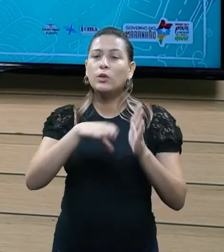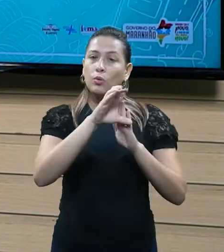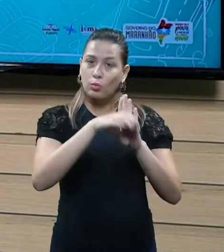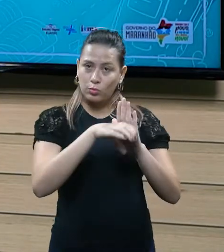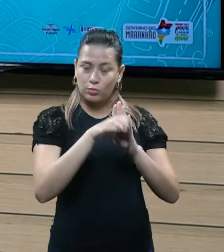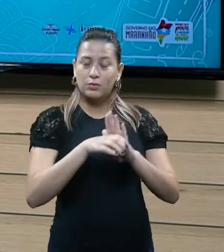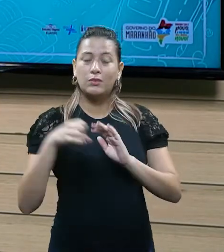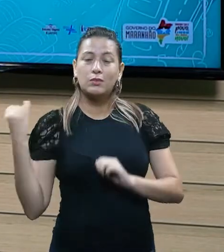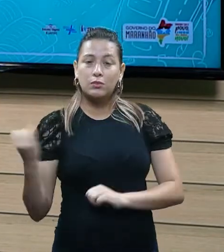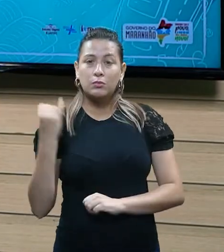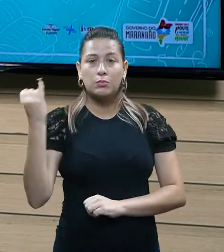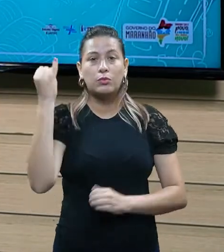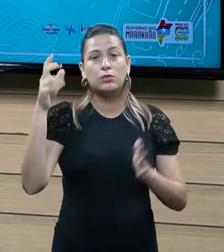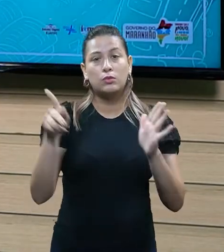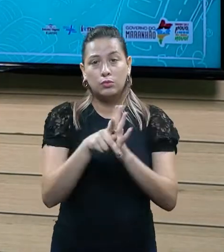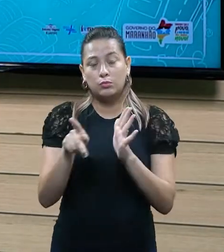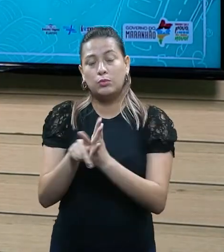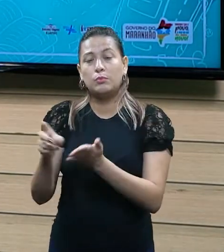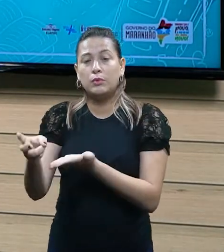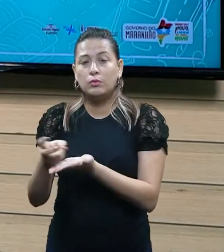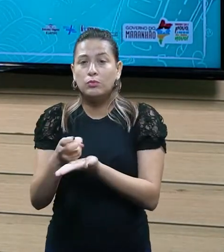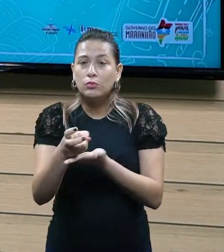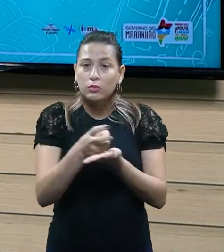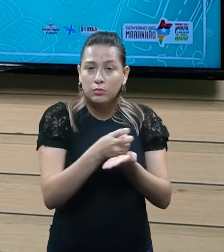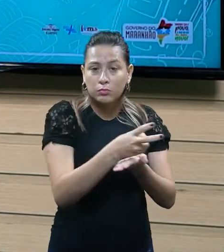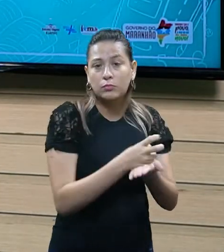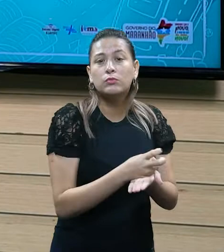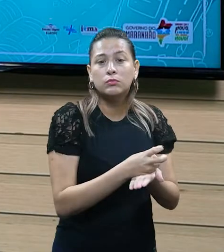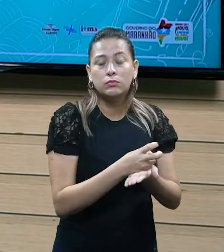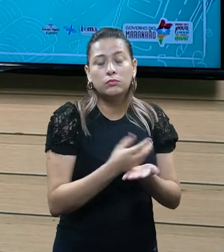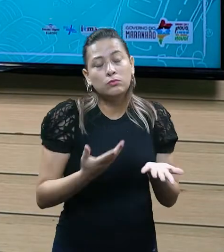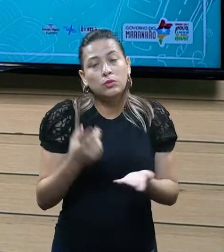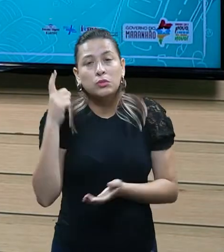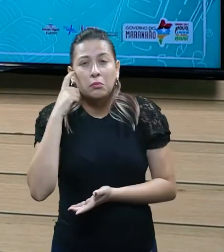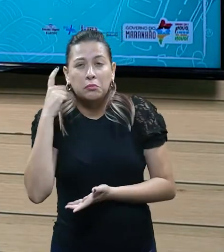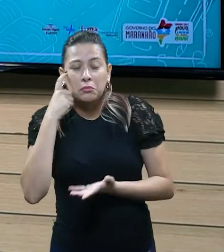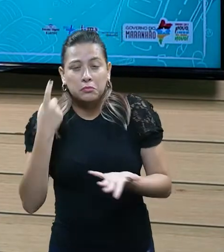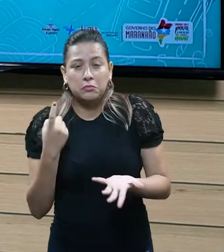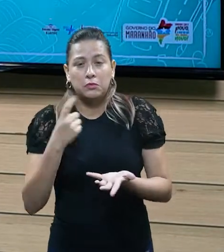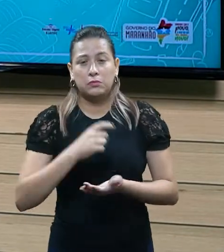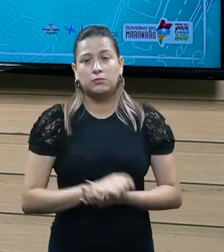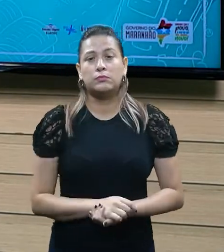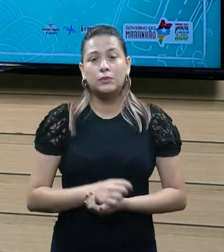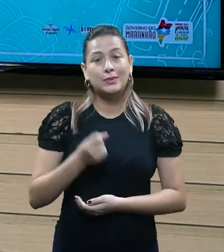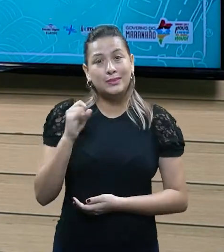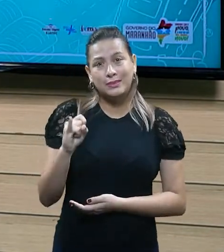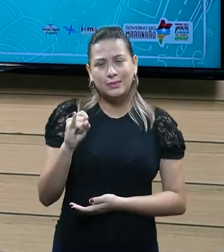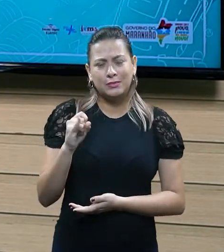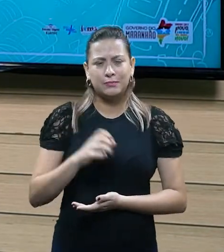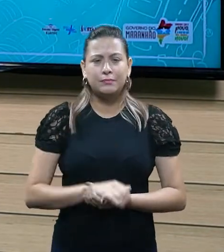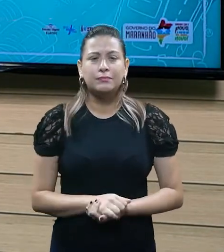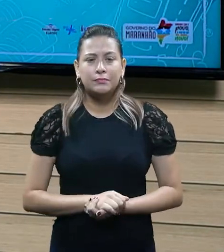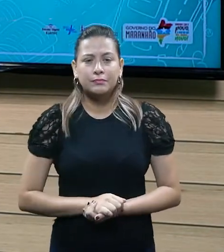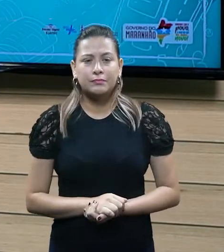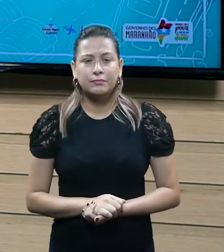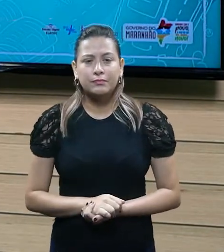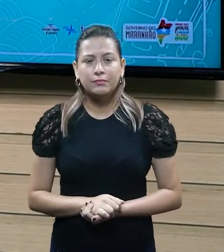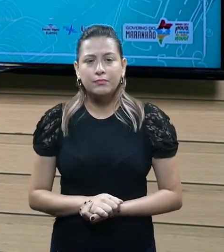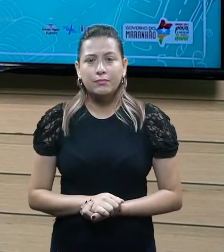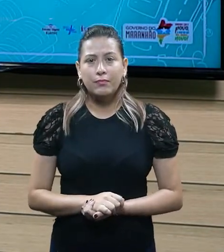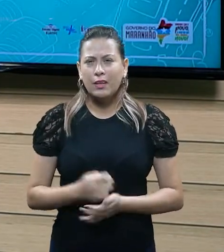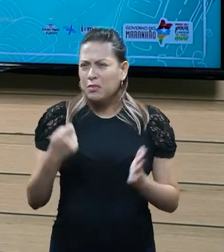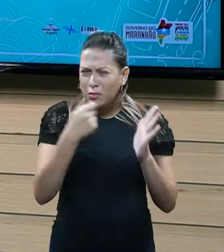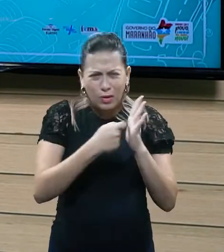Já pensou se, de fato, a contribuição tributária não fosse compulsória? Que se não houvesse uma